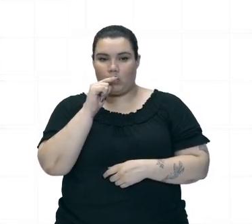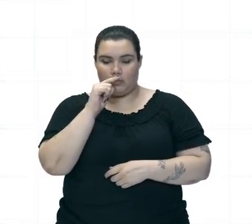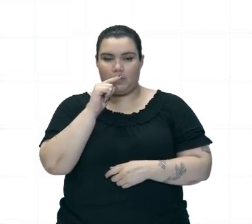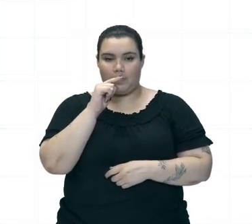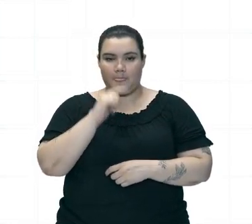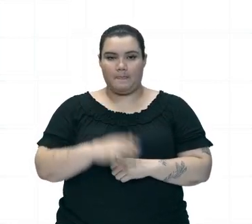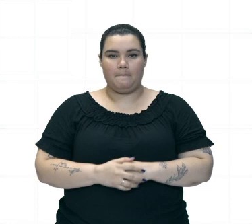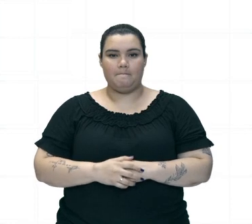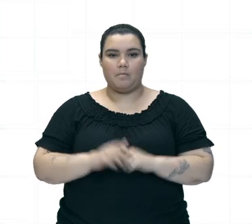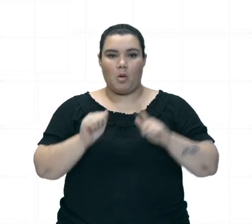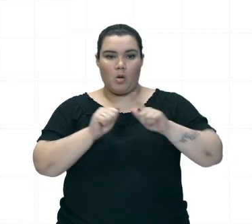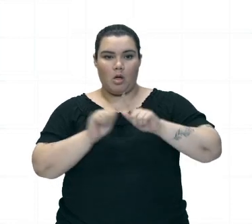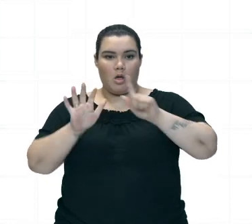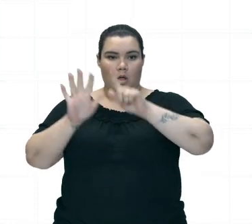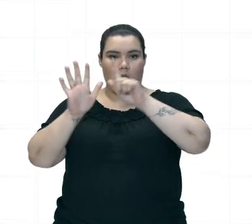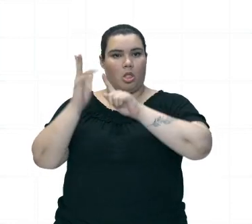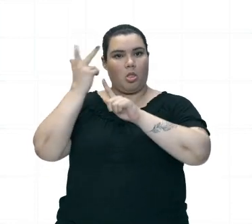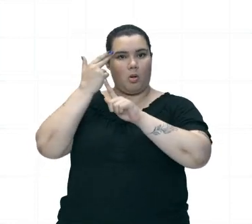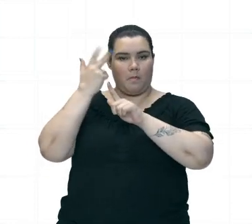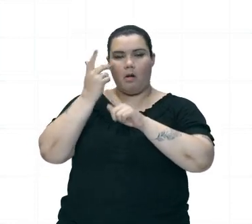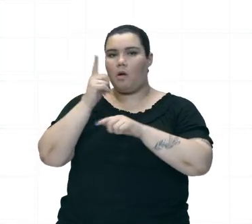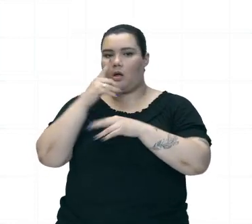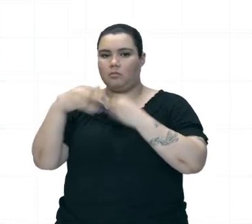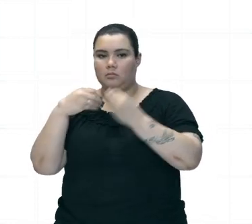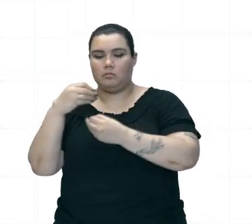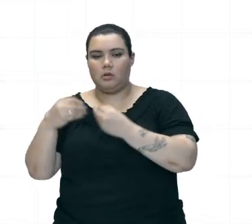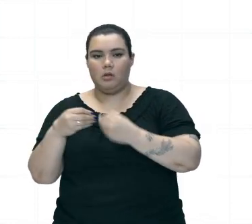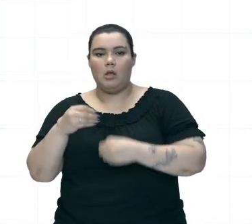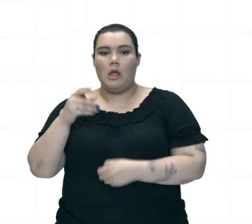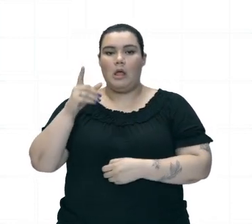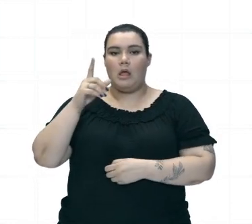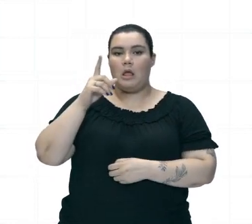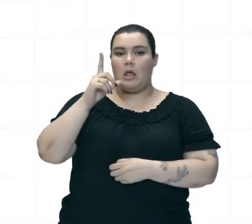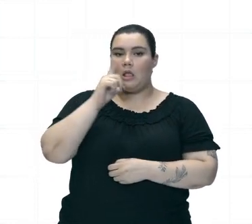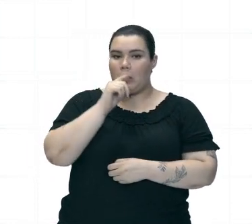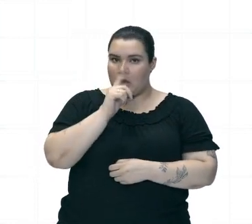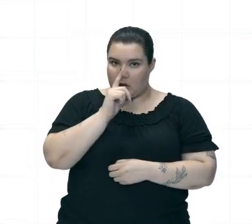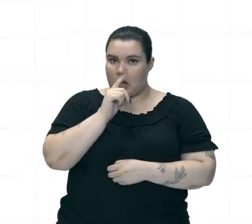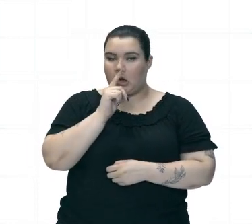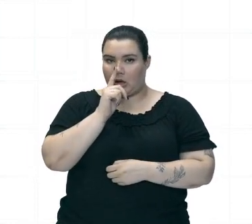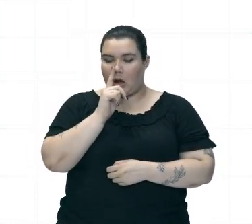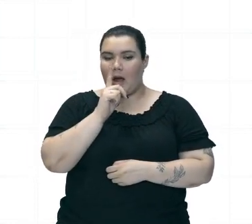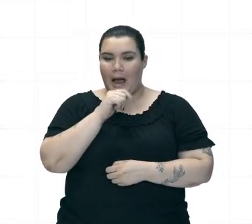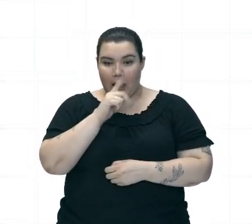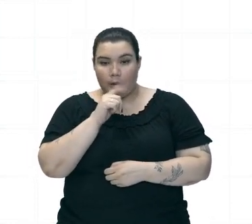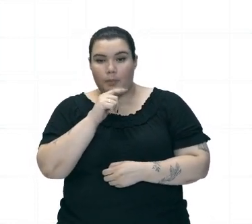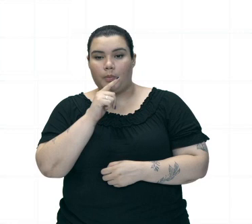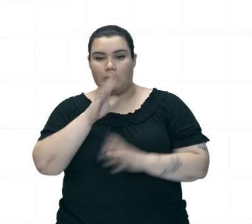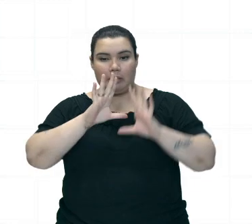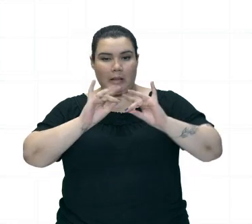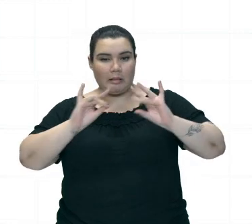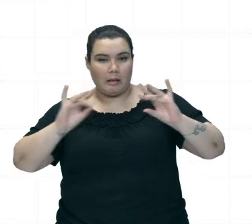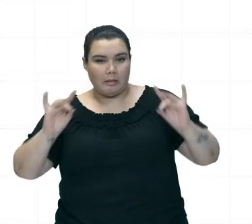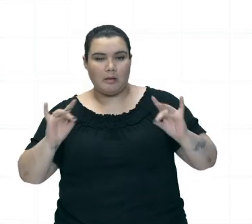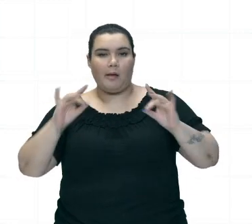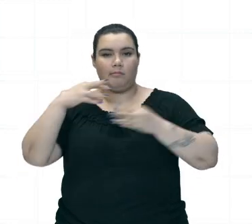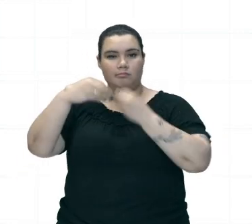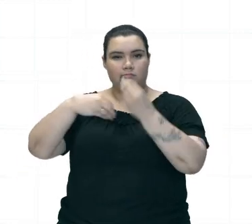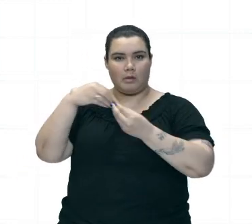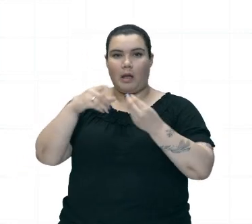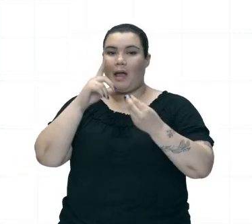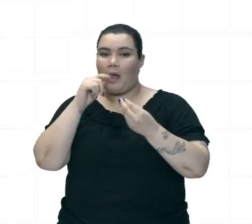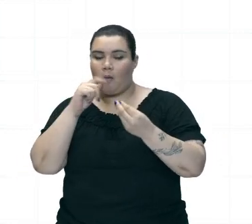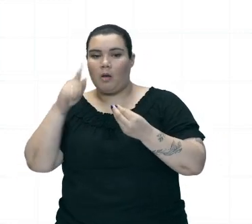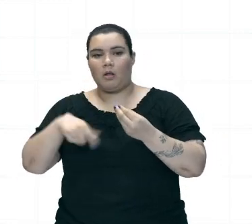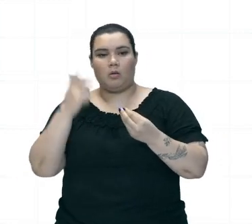O gasoso É normal O líquido É normal Já o sólido Olha a diferença Oxigênio